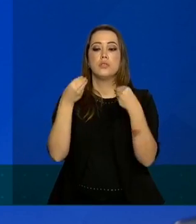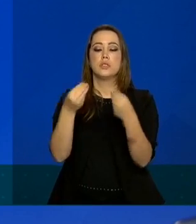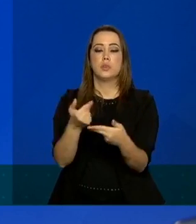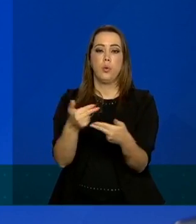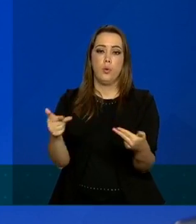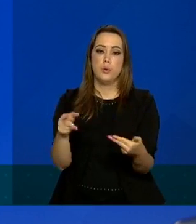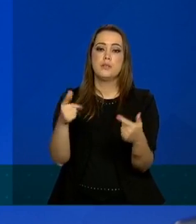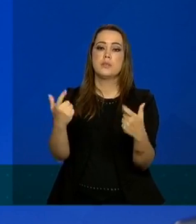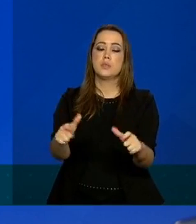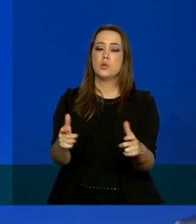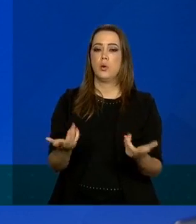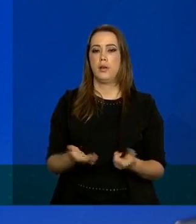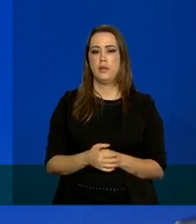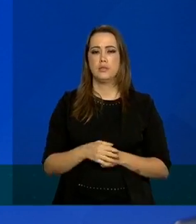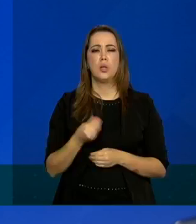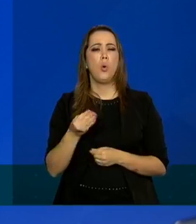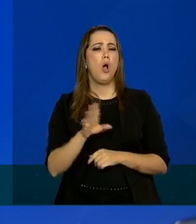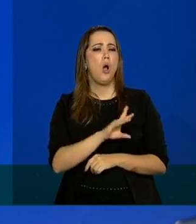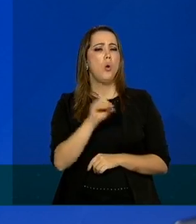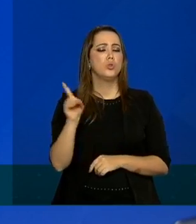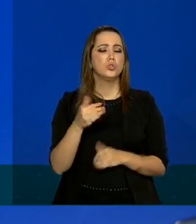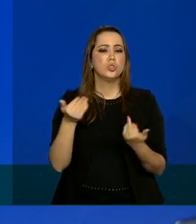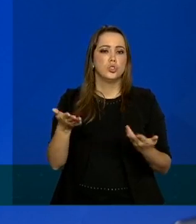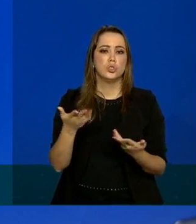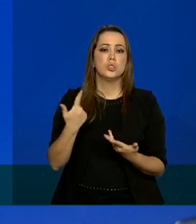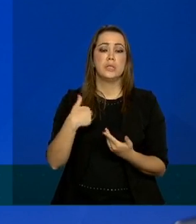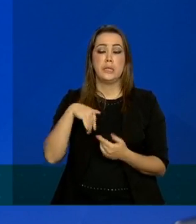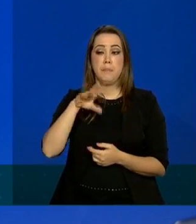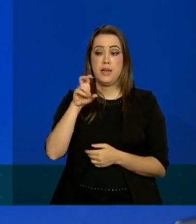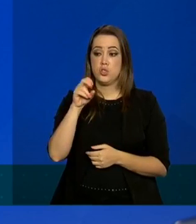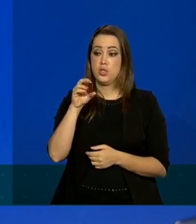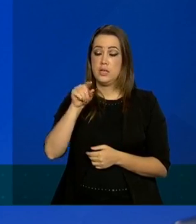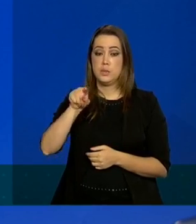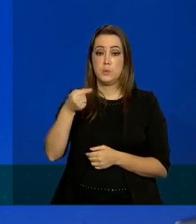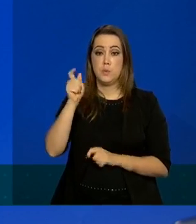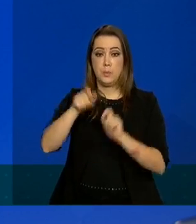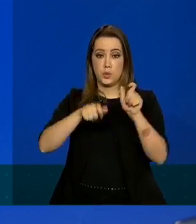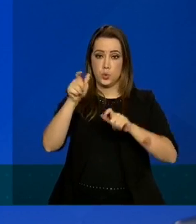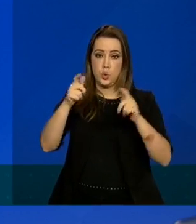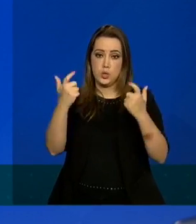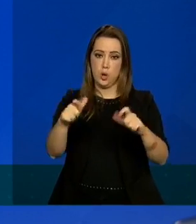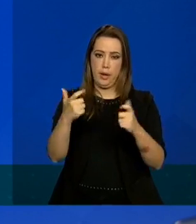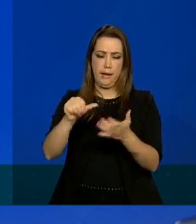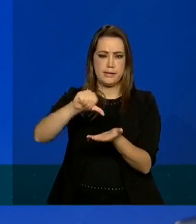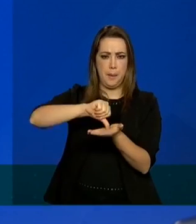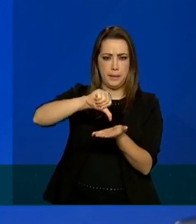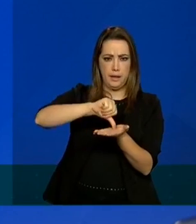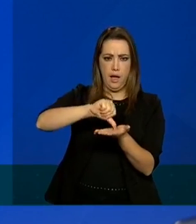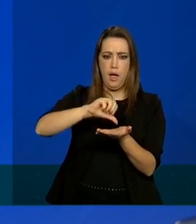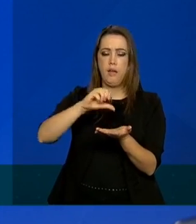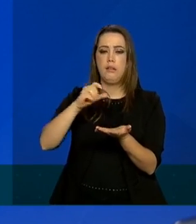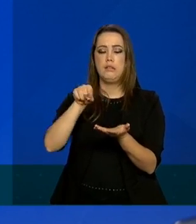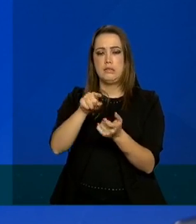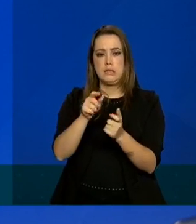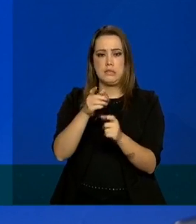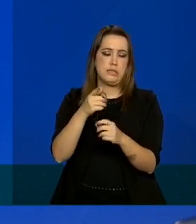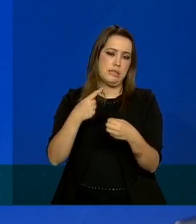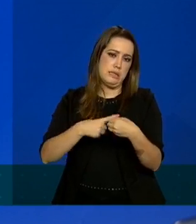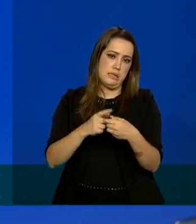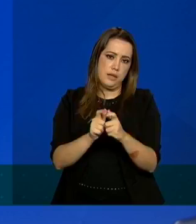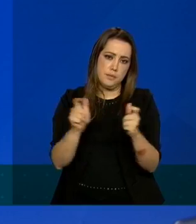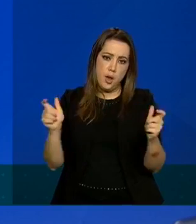os postos volantes para testagem em cidades acima de 500 mil habitantes ou seja capitais e regiões metropolitanas